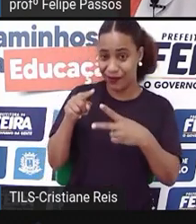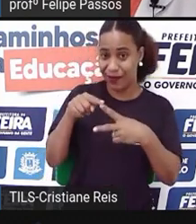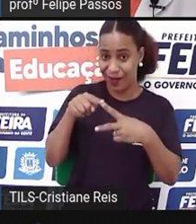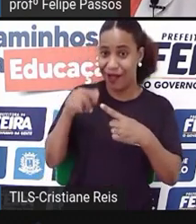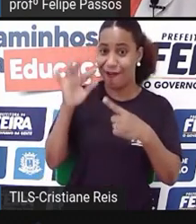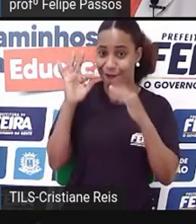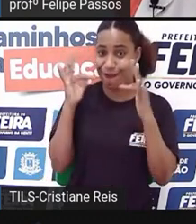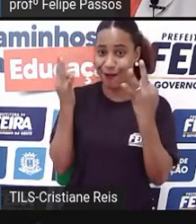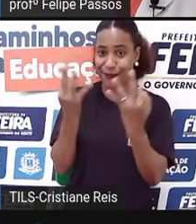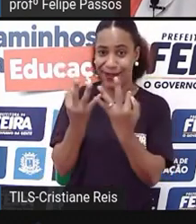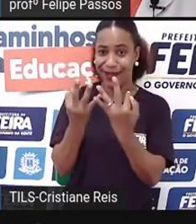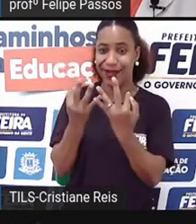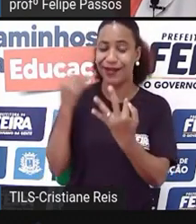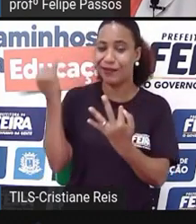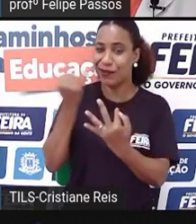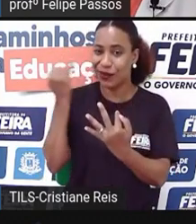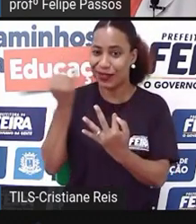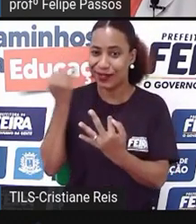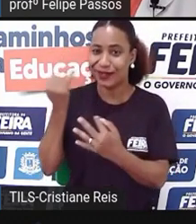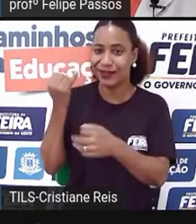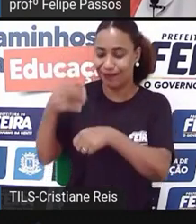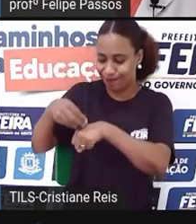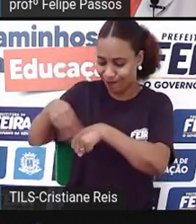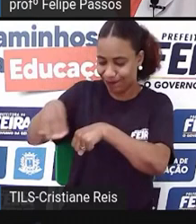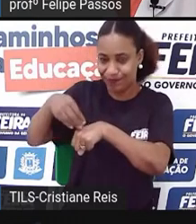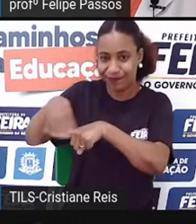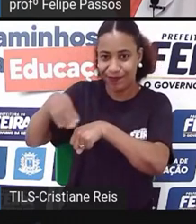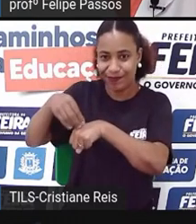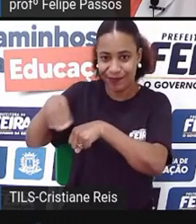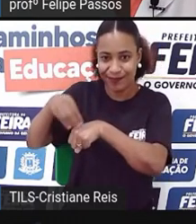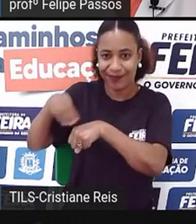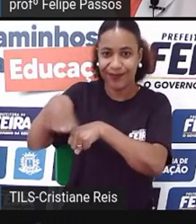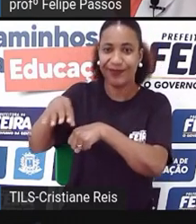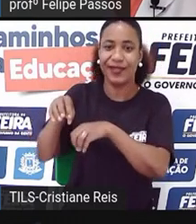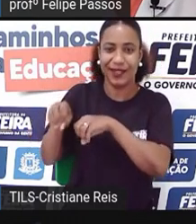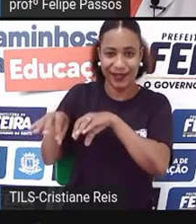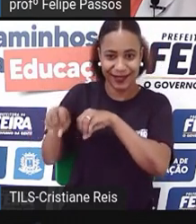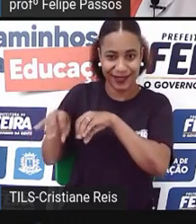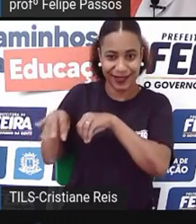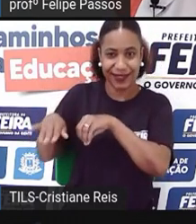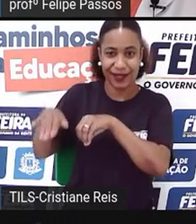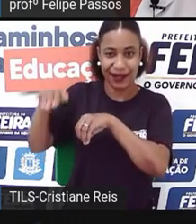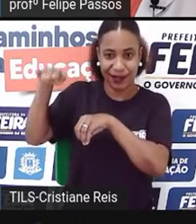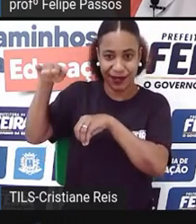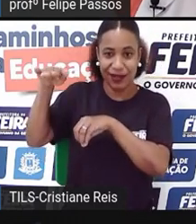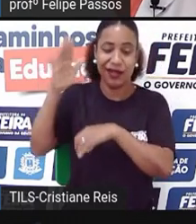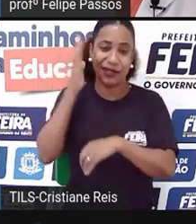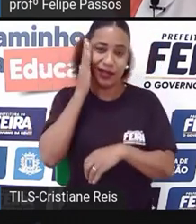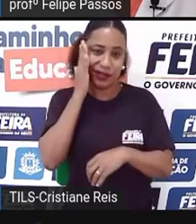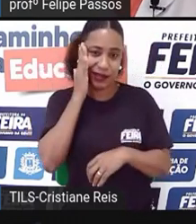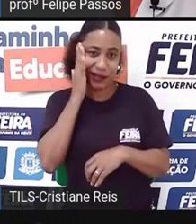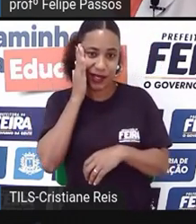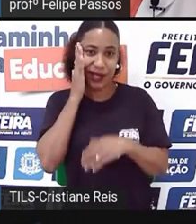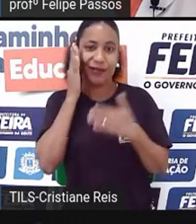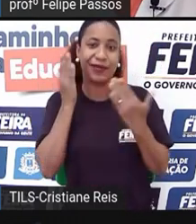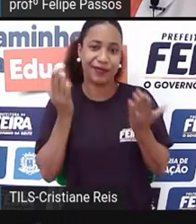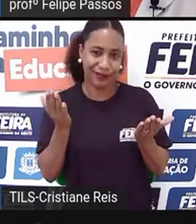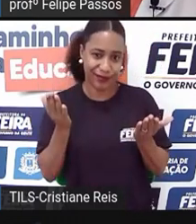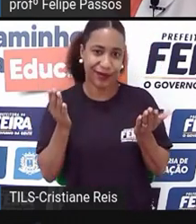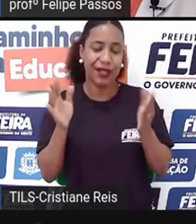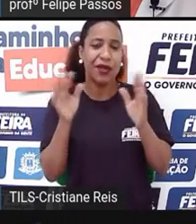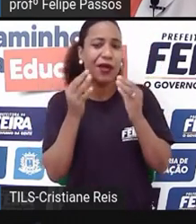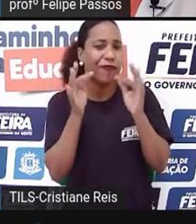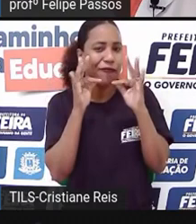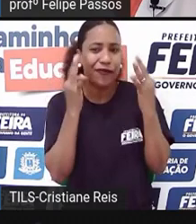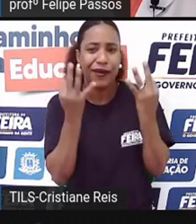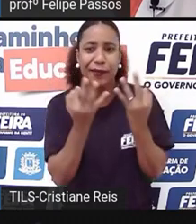a gente sabe que, é claro, muitas famílias vivendo com as dificuldades, eu acho que, como a Elisângela, uma família com um salário mínimo, coisas com